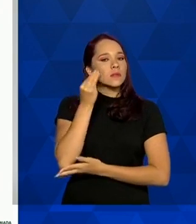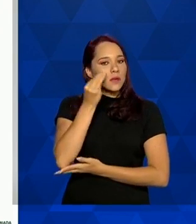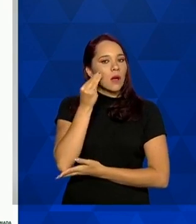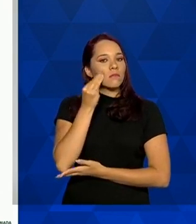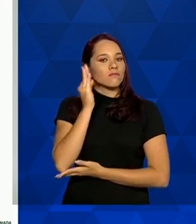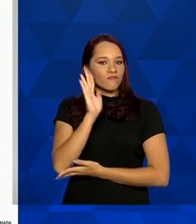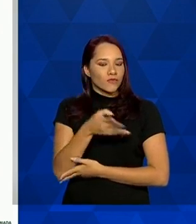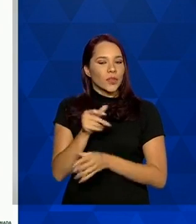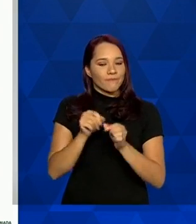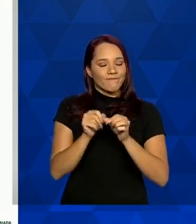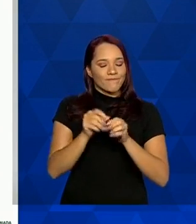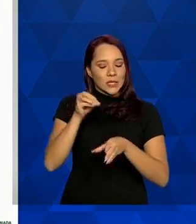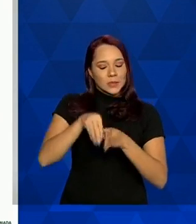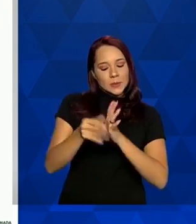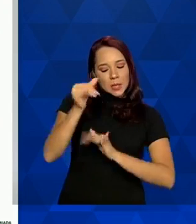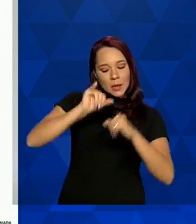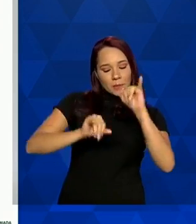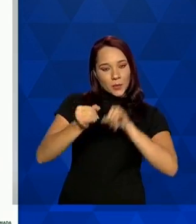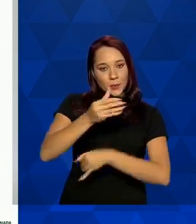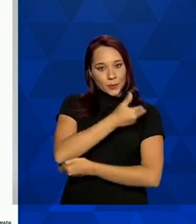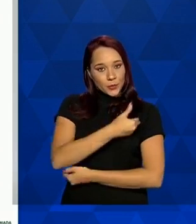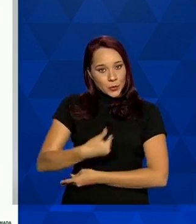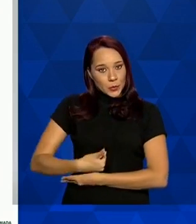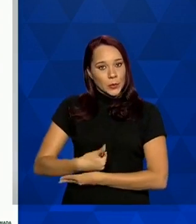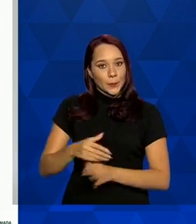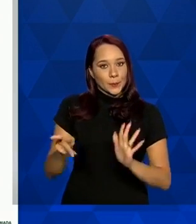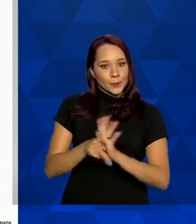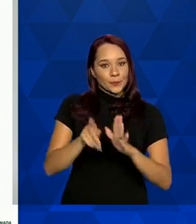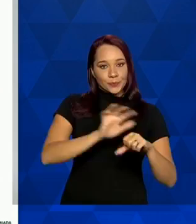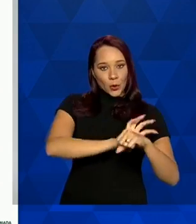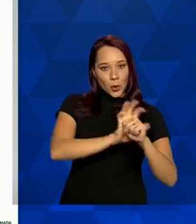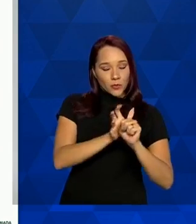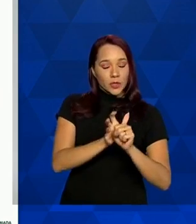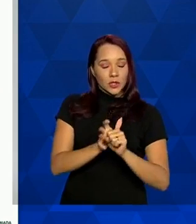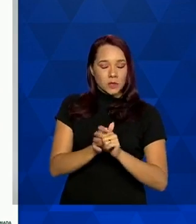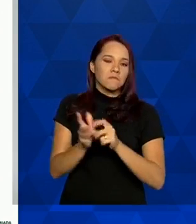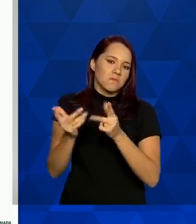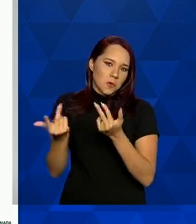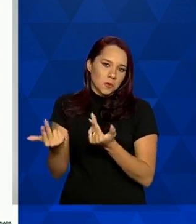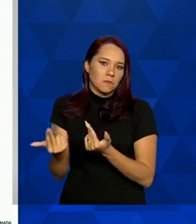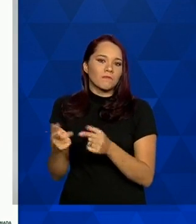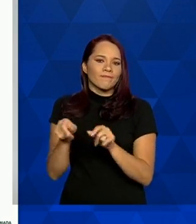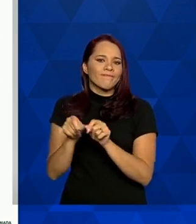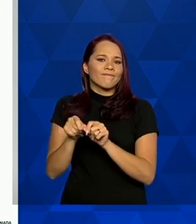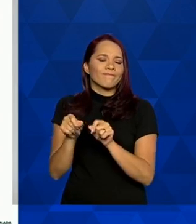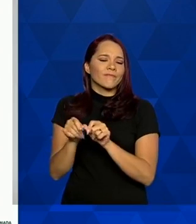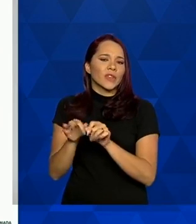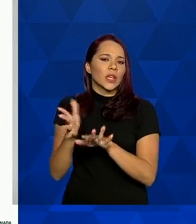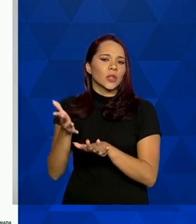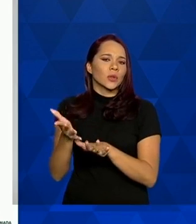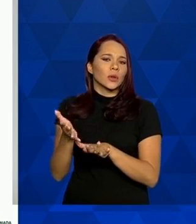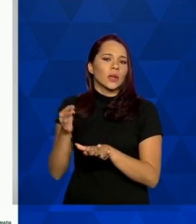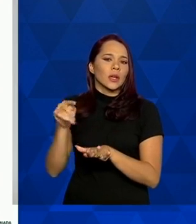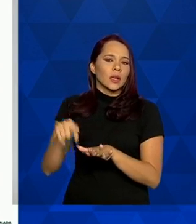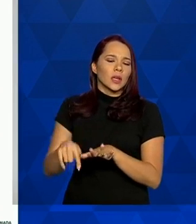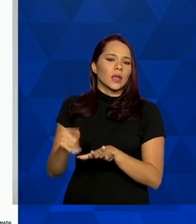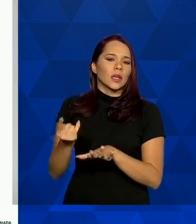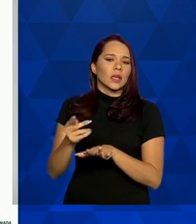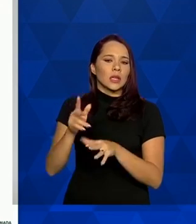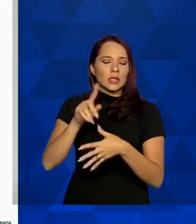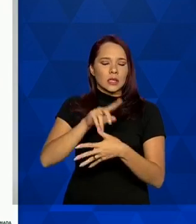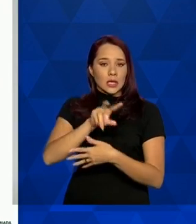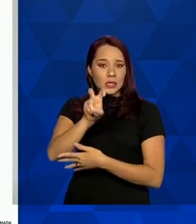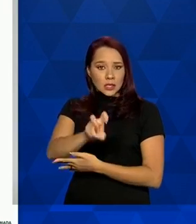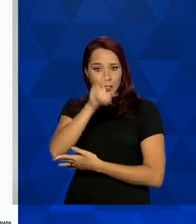nós realizamos em laboratórios públicos para covid e os mesmos exames que foram realizados nas 5